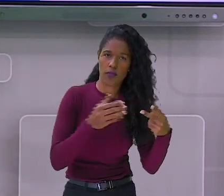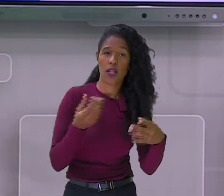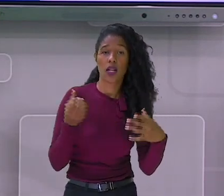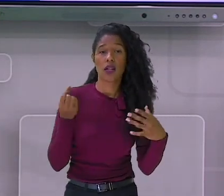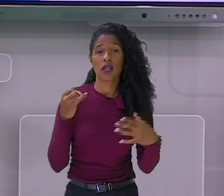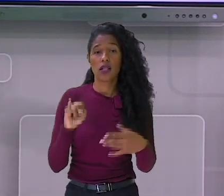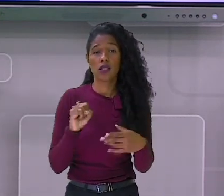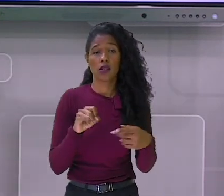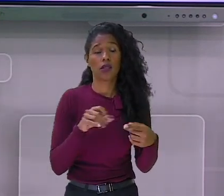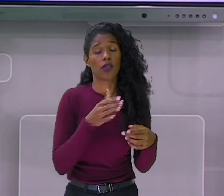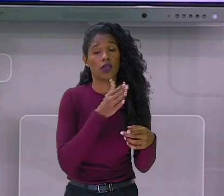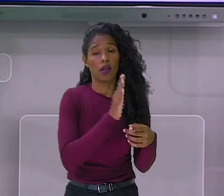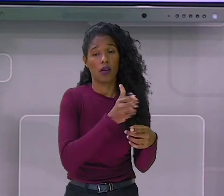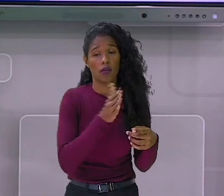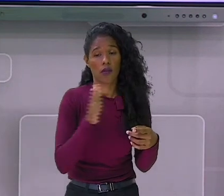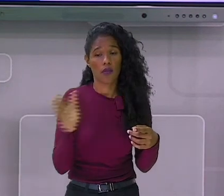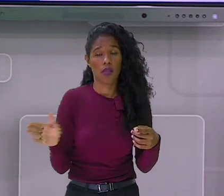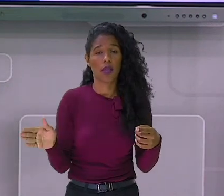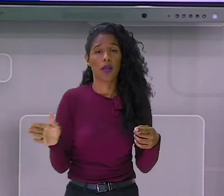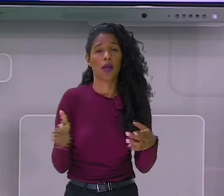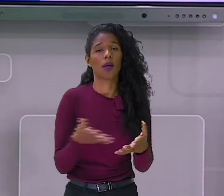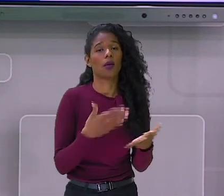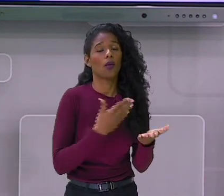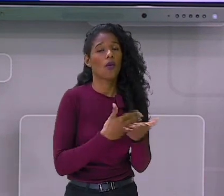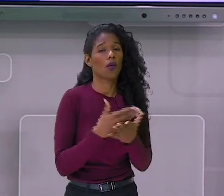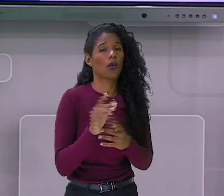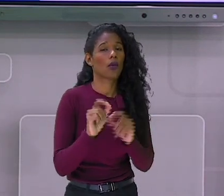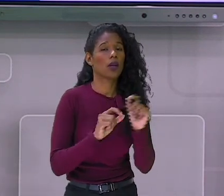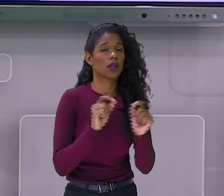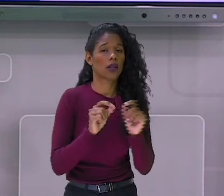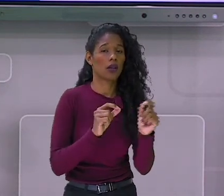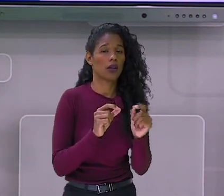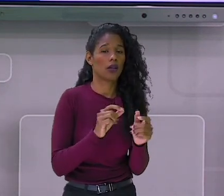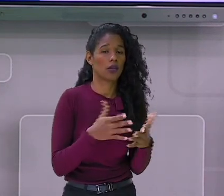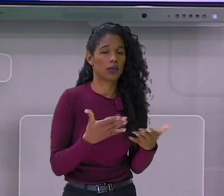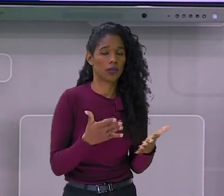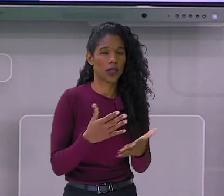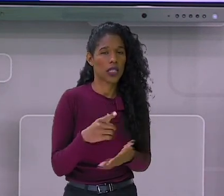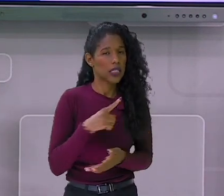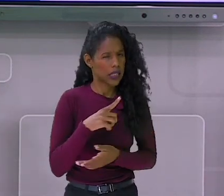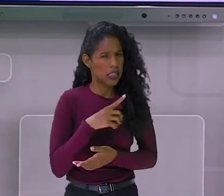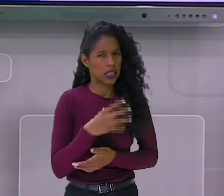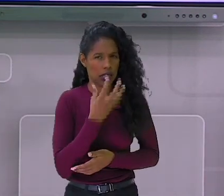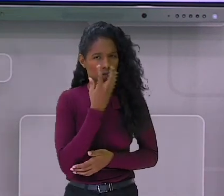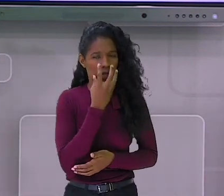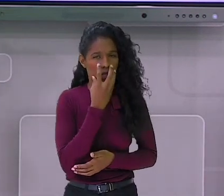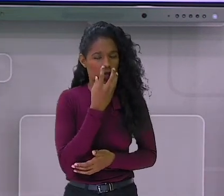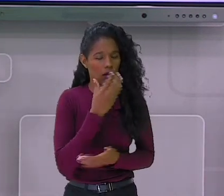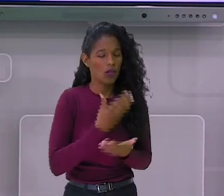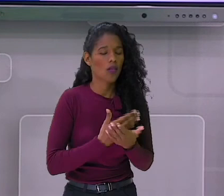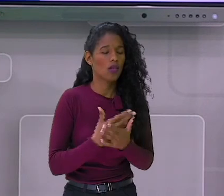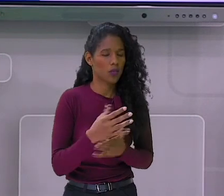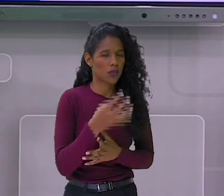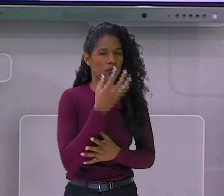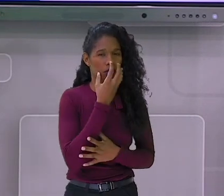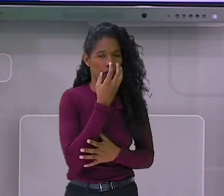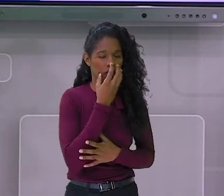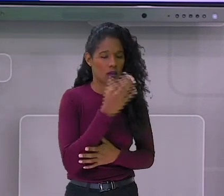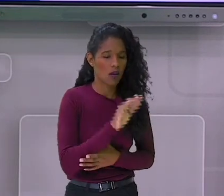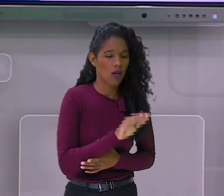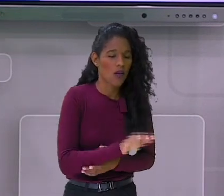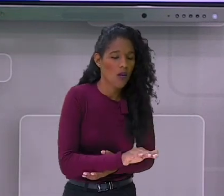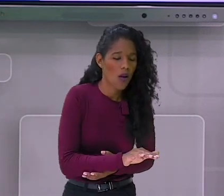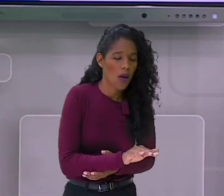fosse na ordem crescente, então seria... Se tem um cachorrinho, então seria do cachorro